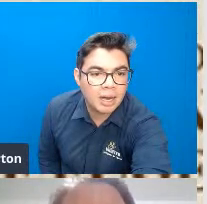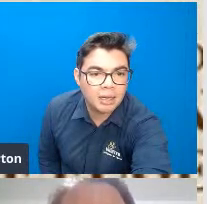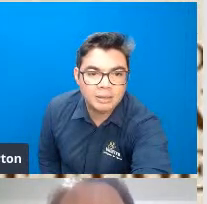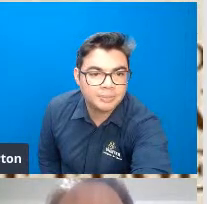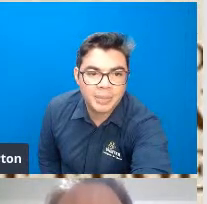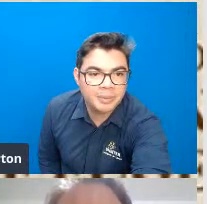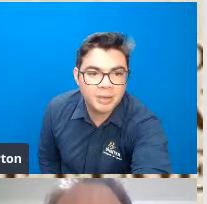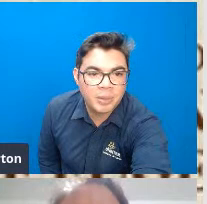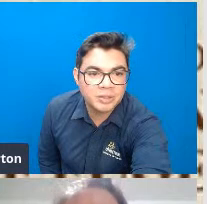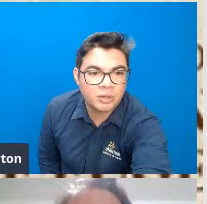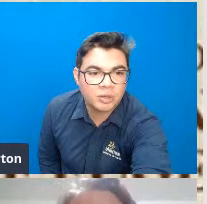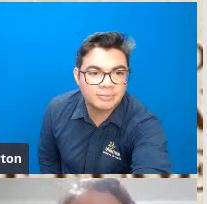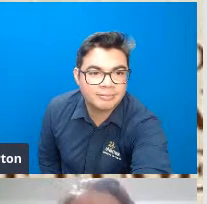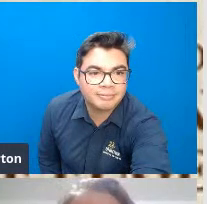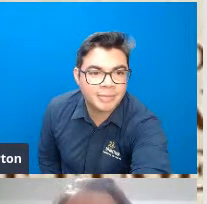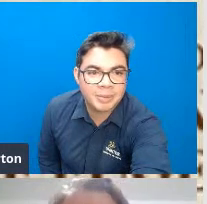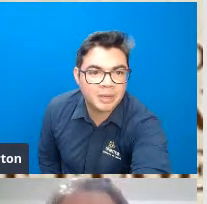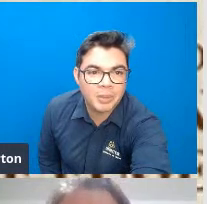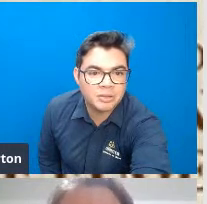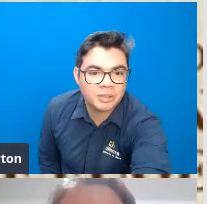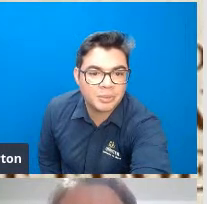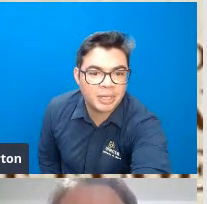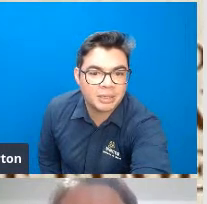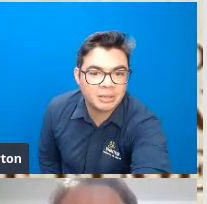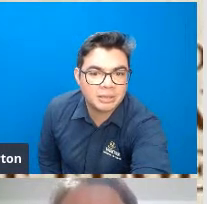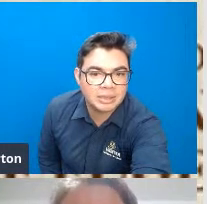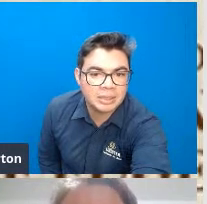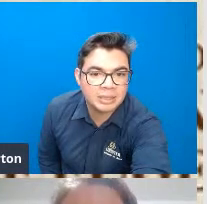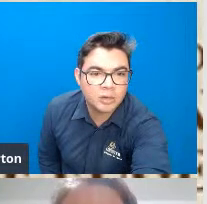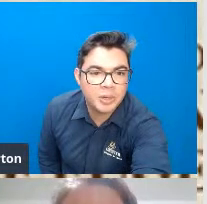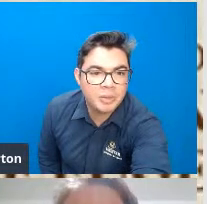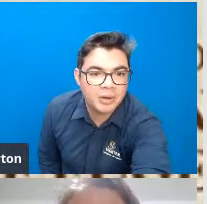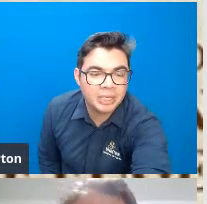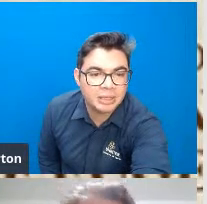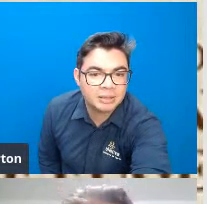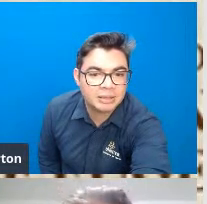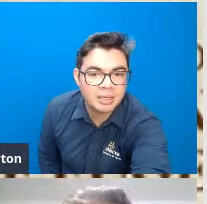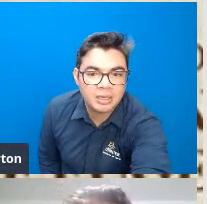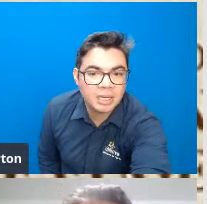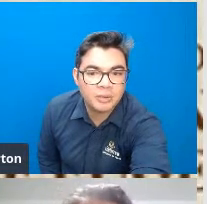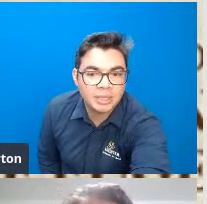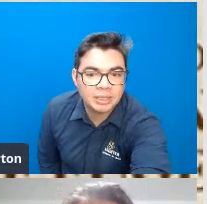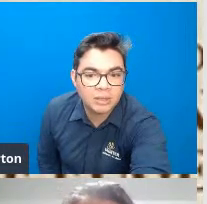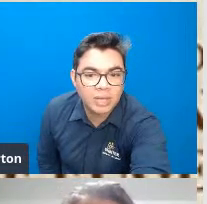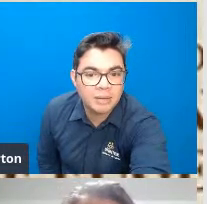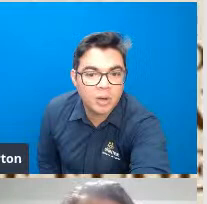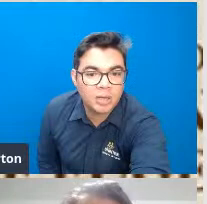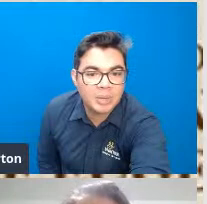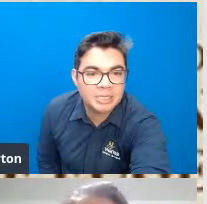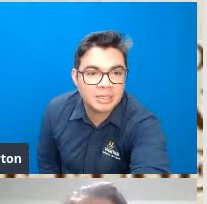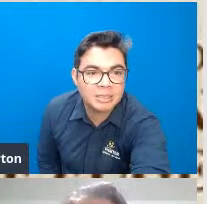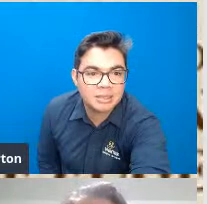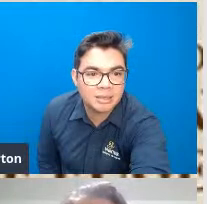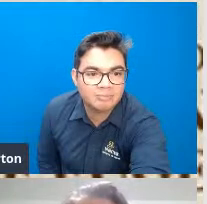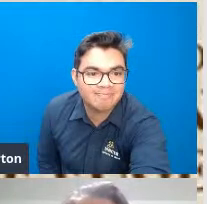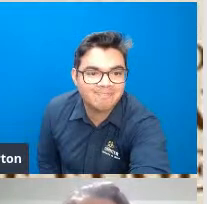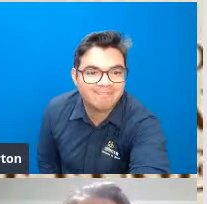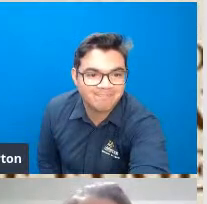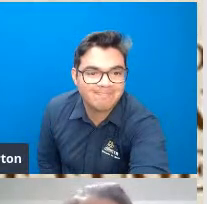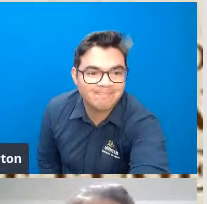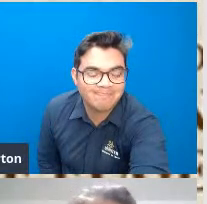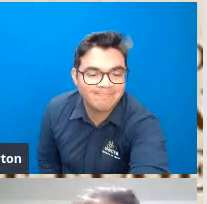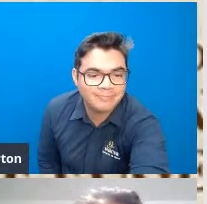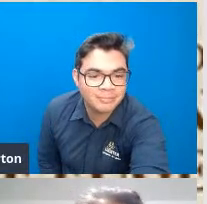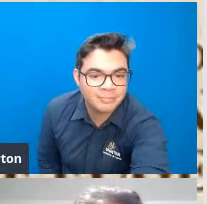confirmar também? Confirma para a gente. Para mim não passou também. Está no primeiro ainda. Isso, e não está no modo apresentação